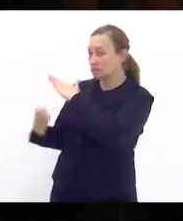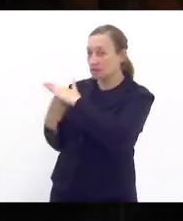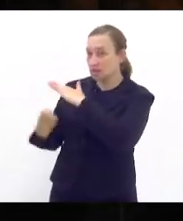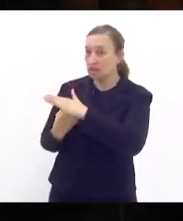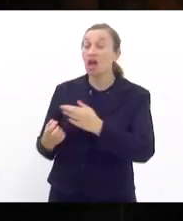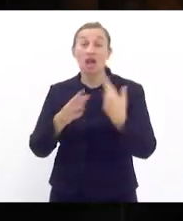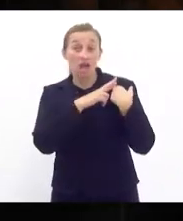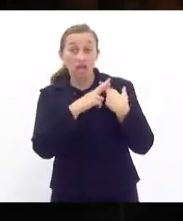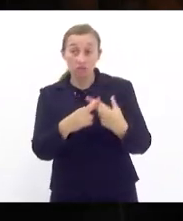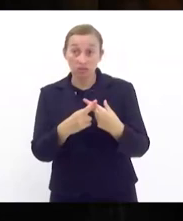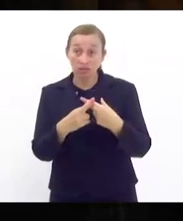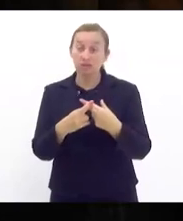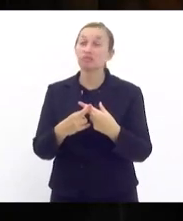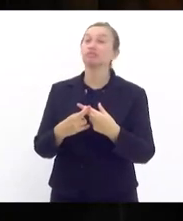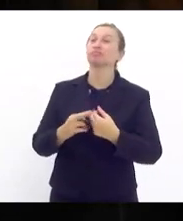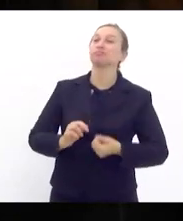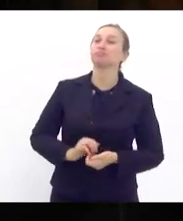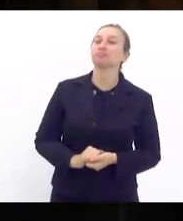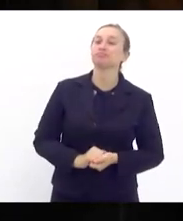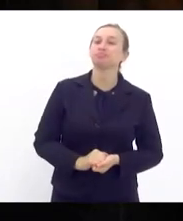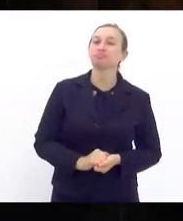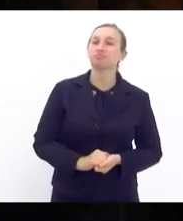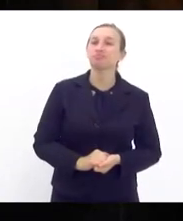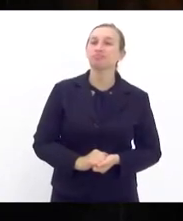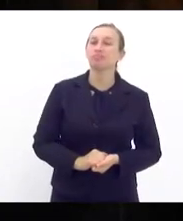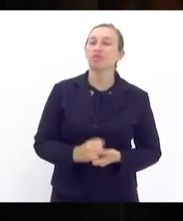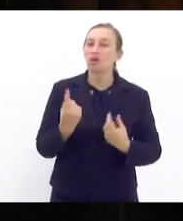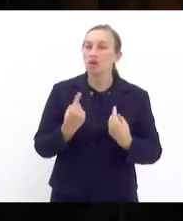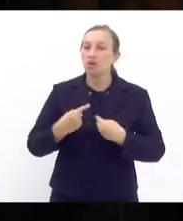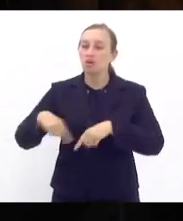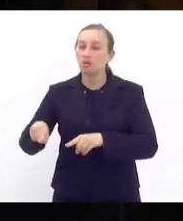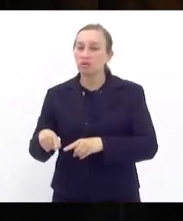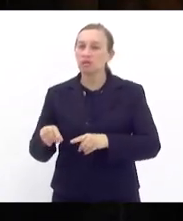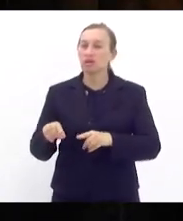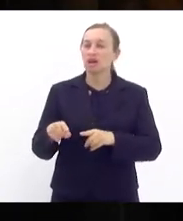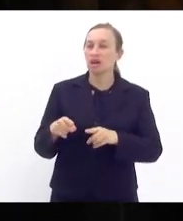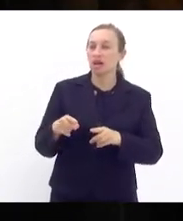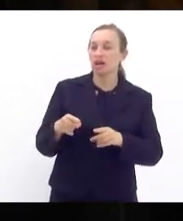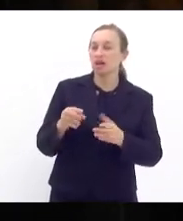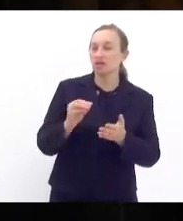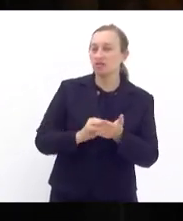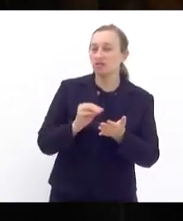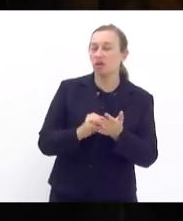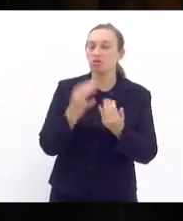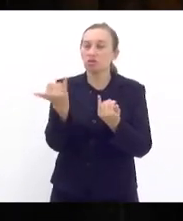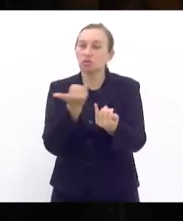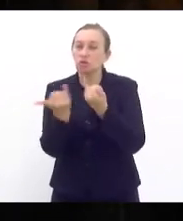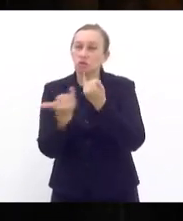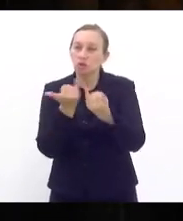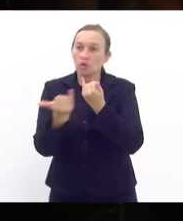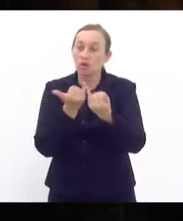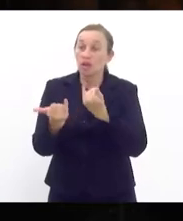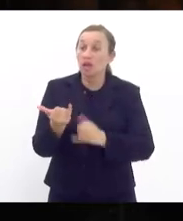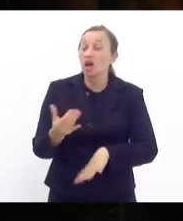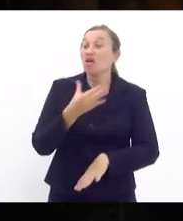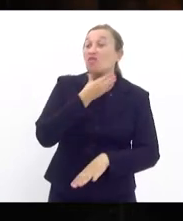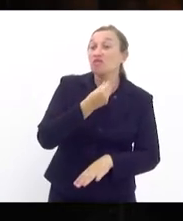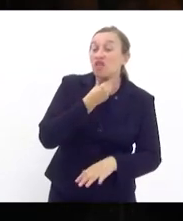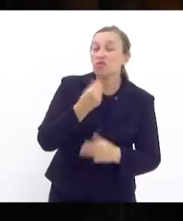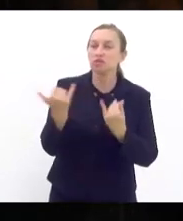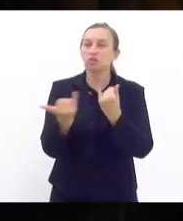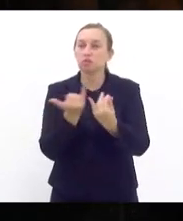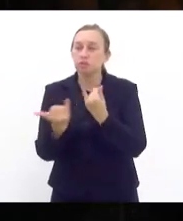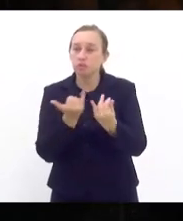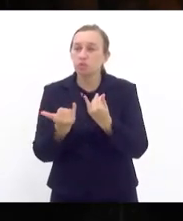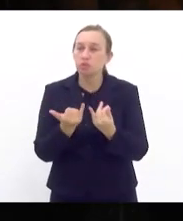responsabilidade com o combate a desinformação as fake news as mentiras que são